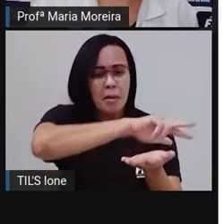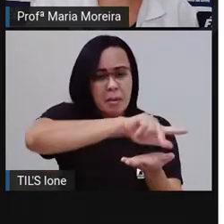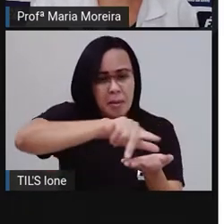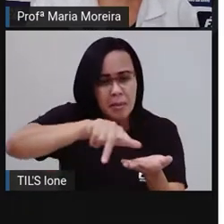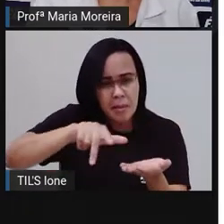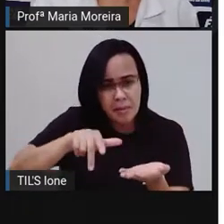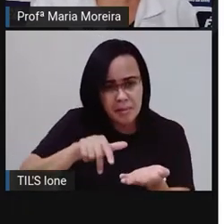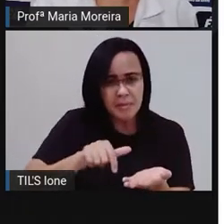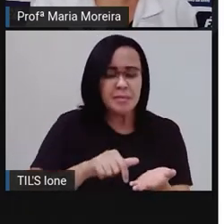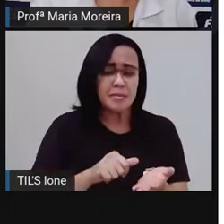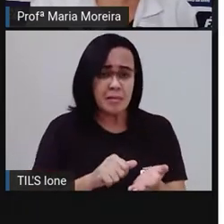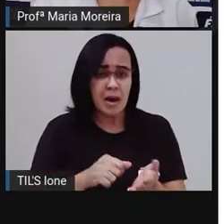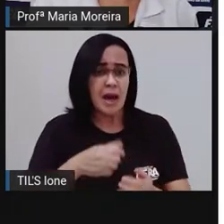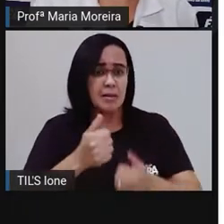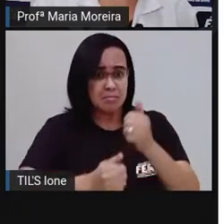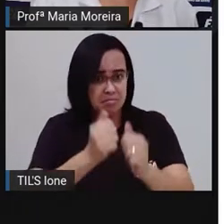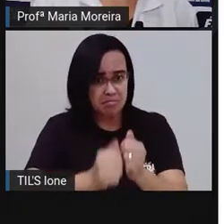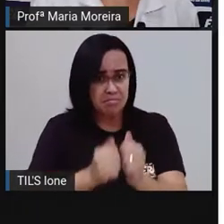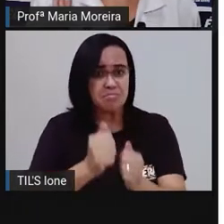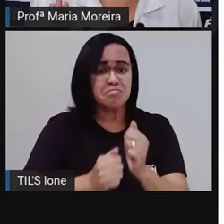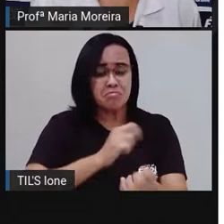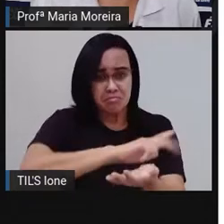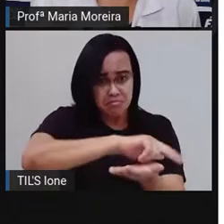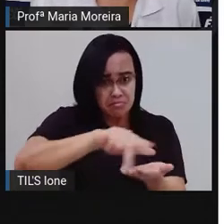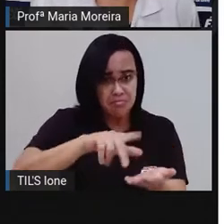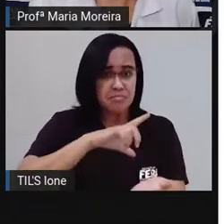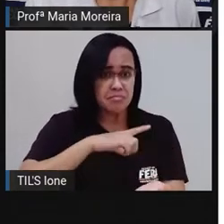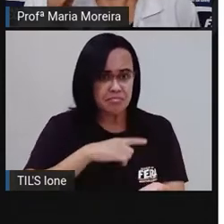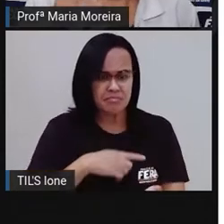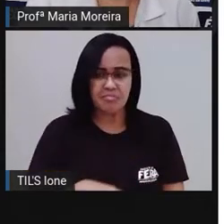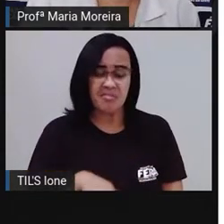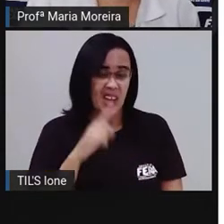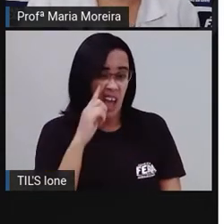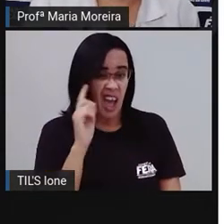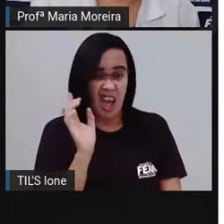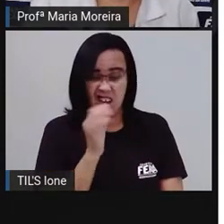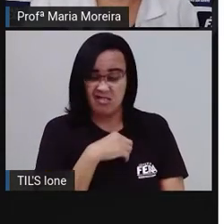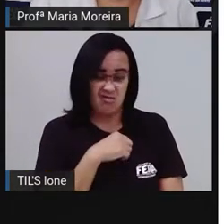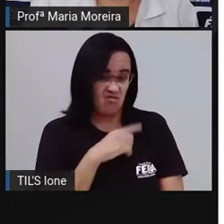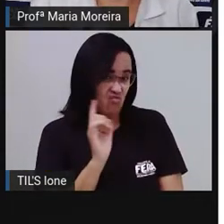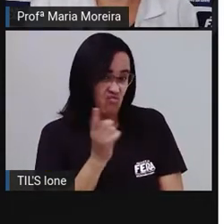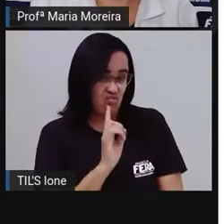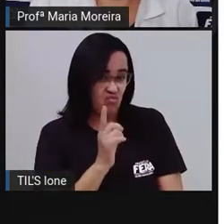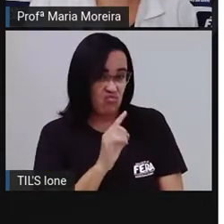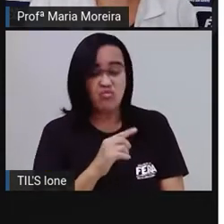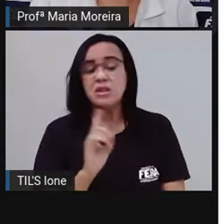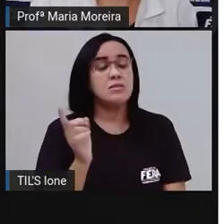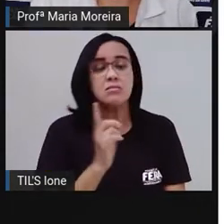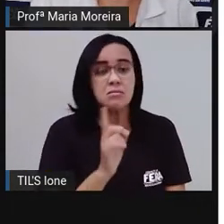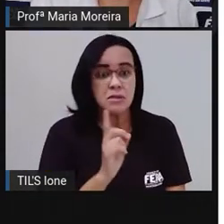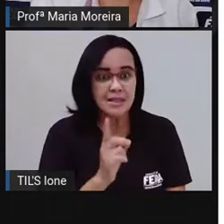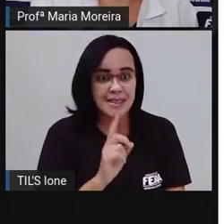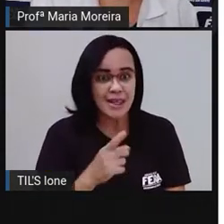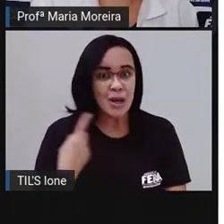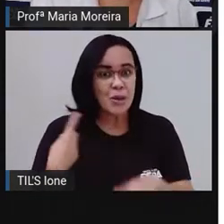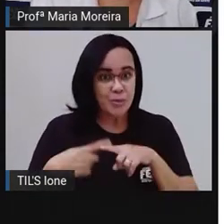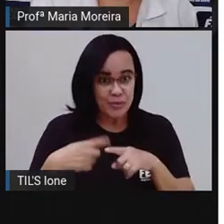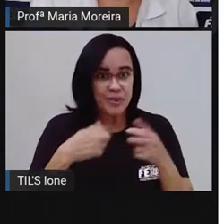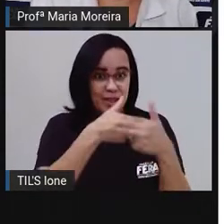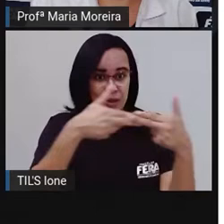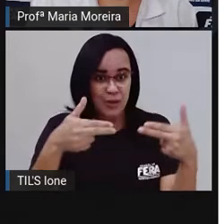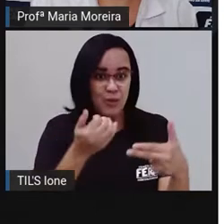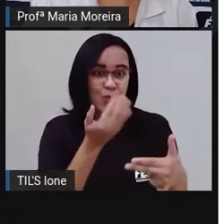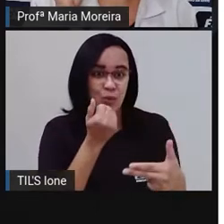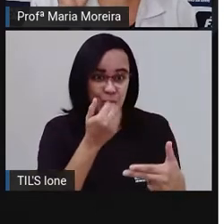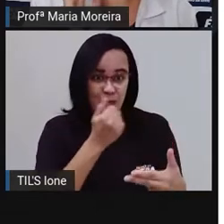vá, né, desde já, o seu nariz. As comidas saudáveis, ao contrário do que muita gente